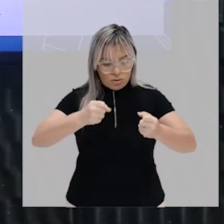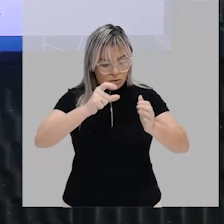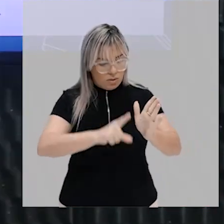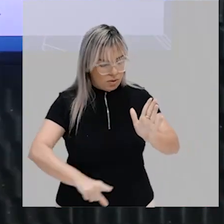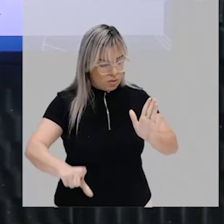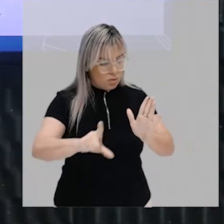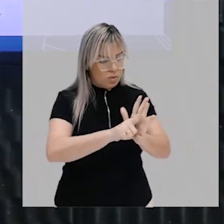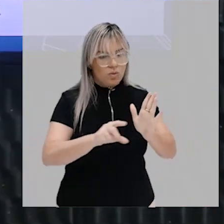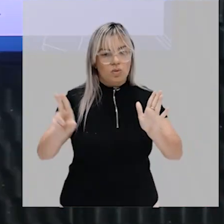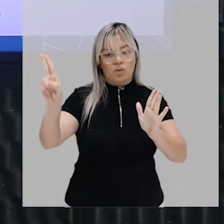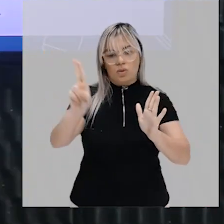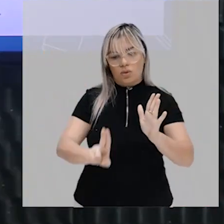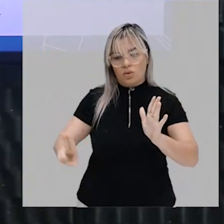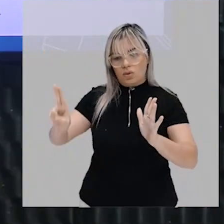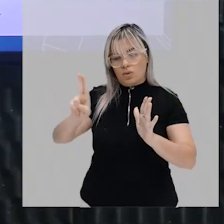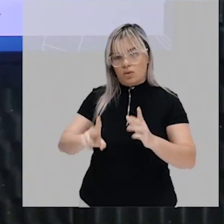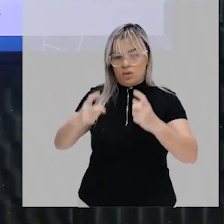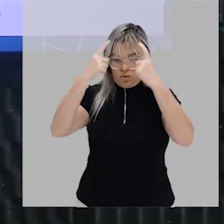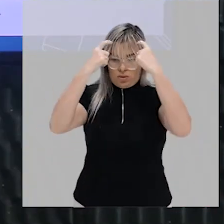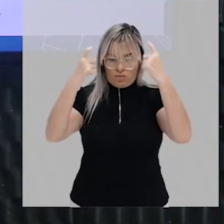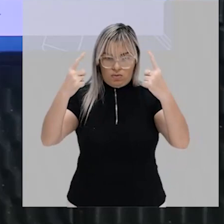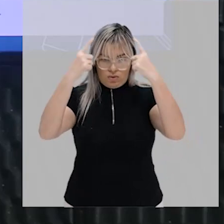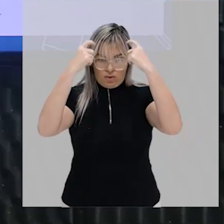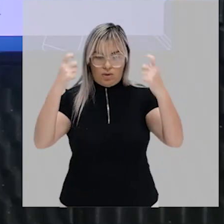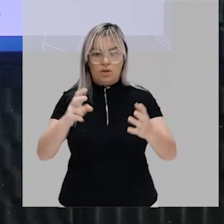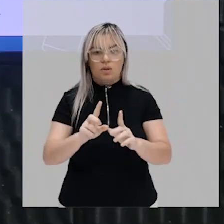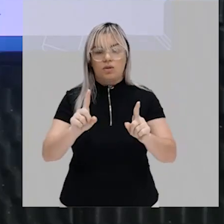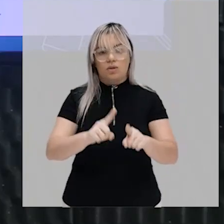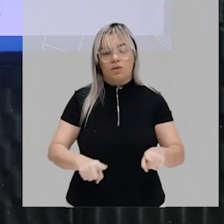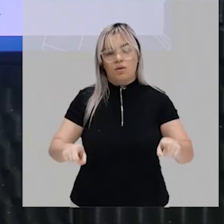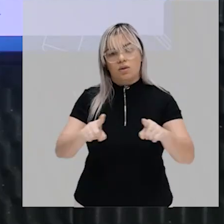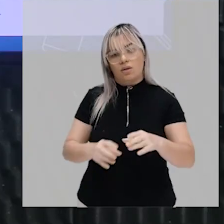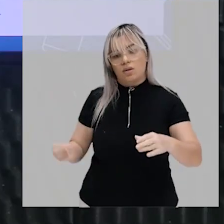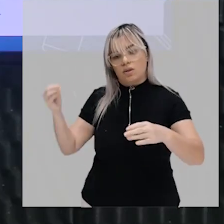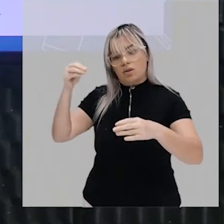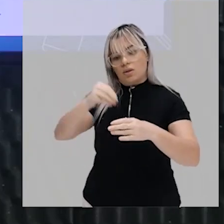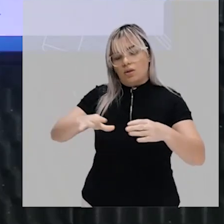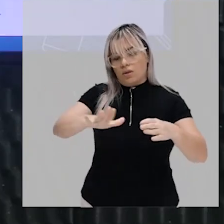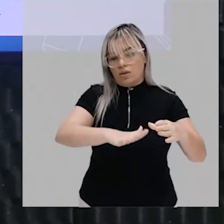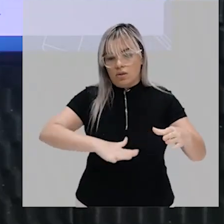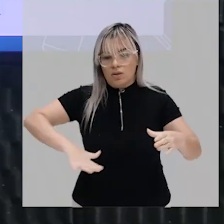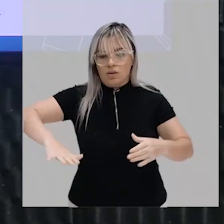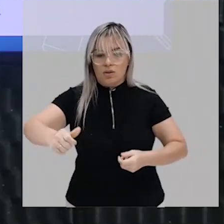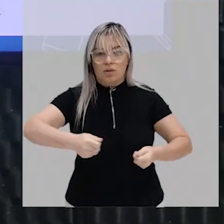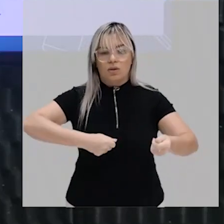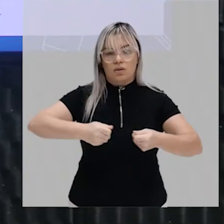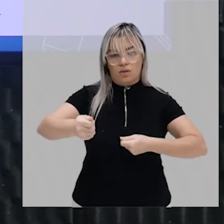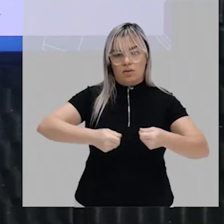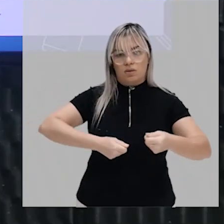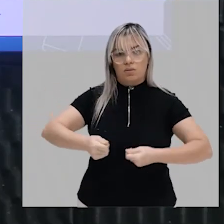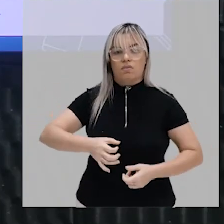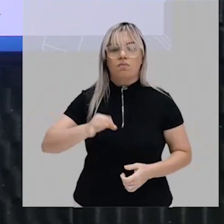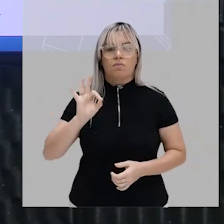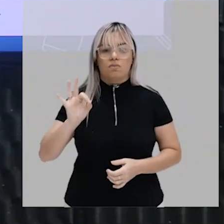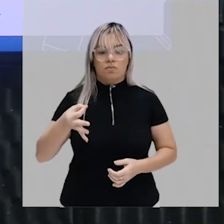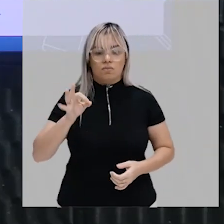da força da violência inclusive dentro do território que ele administra certo